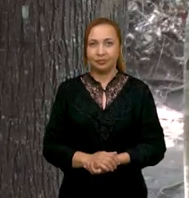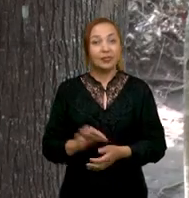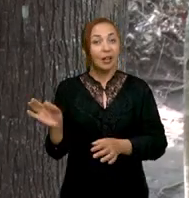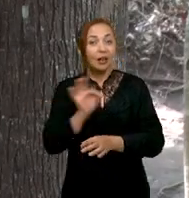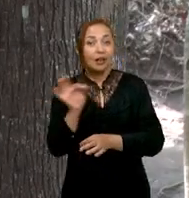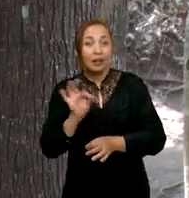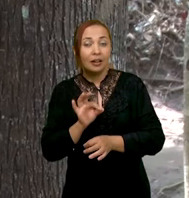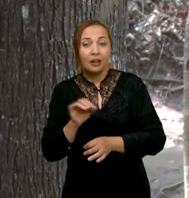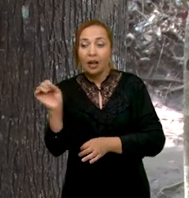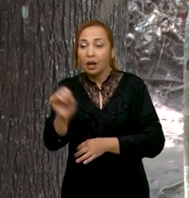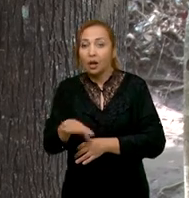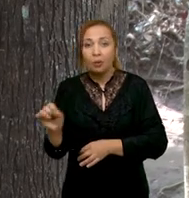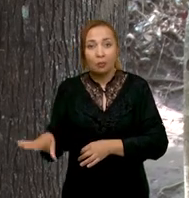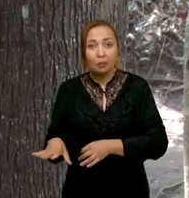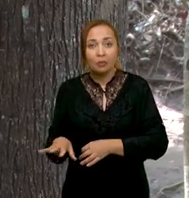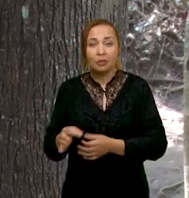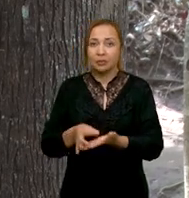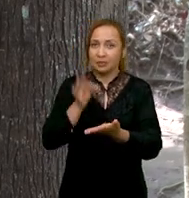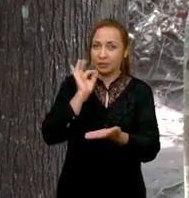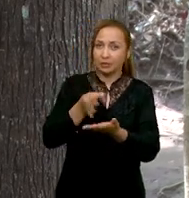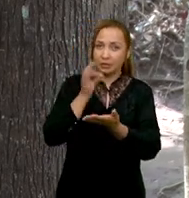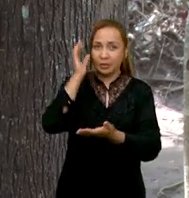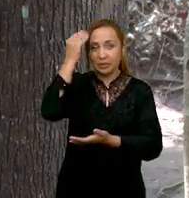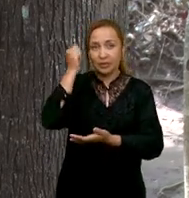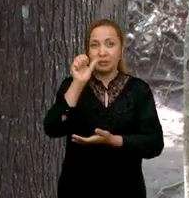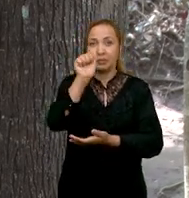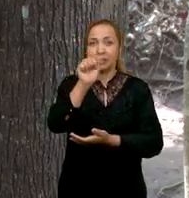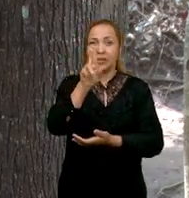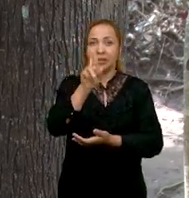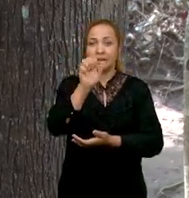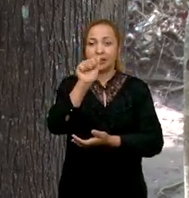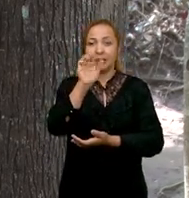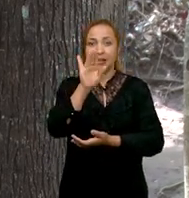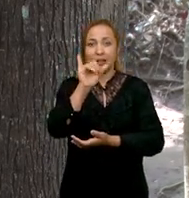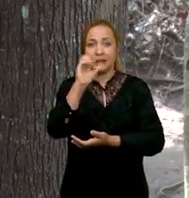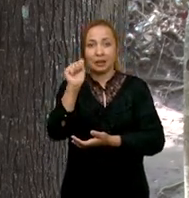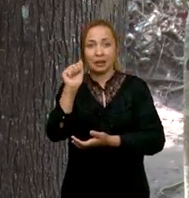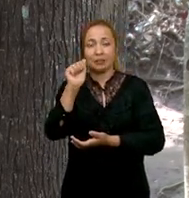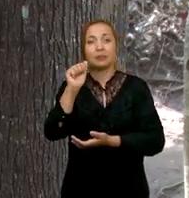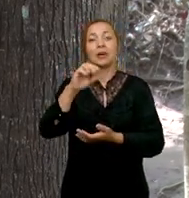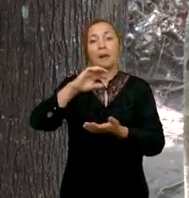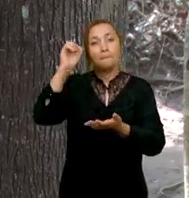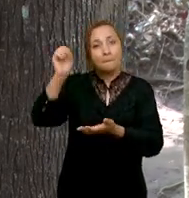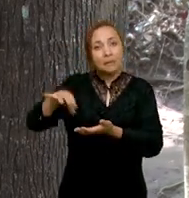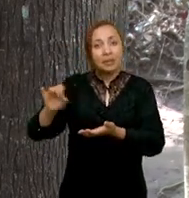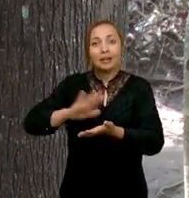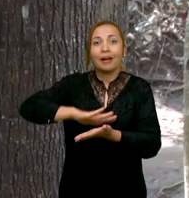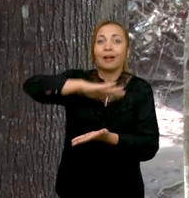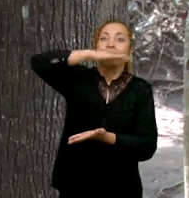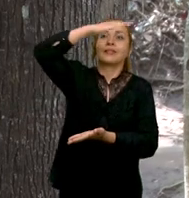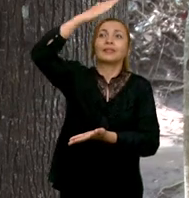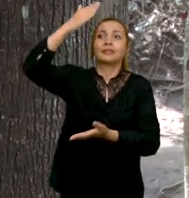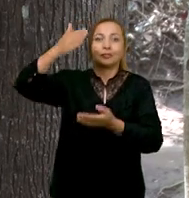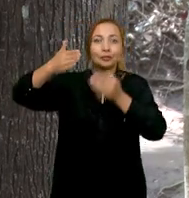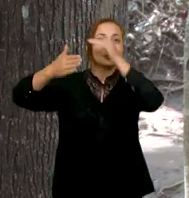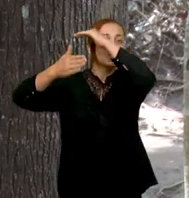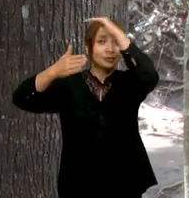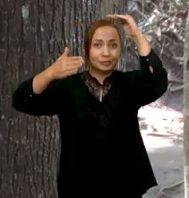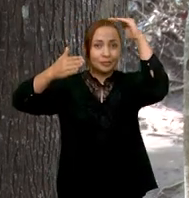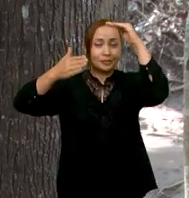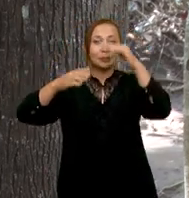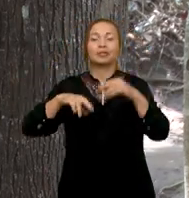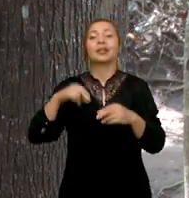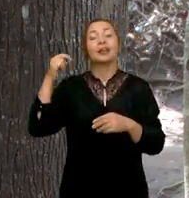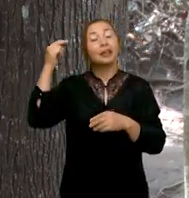Quem produz café sabe que o tipo arábica é plantado em altitudes mais elevadas. A bebida feita a partir dele é considerada